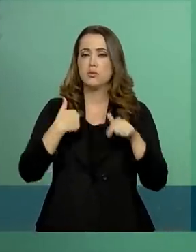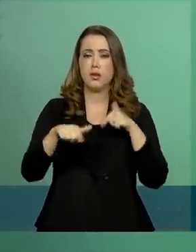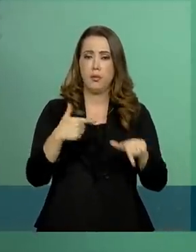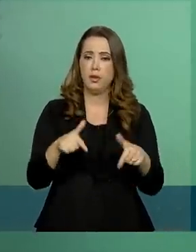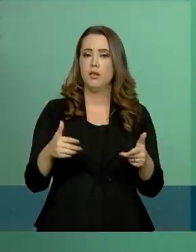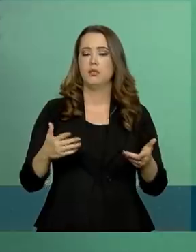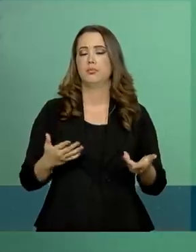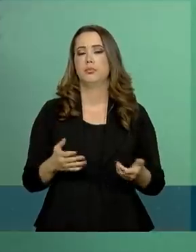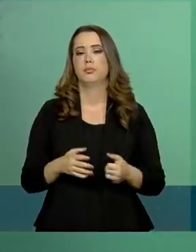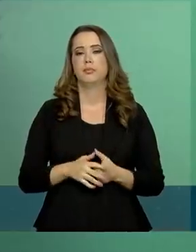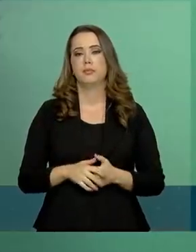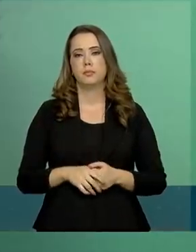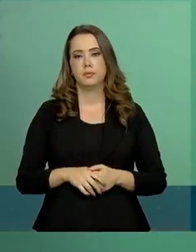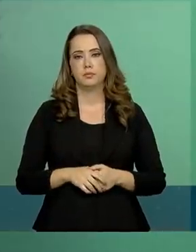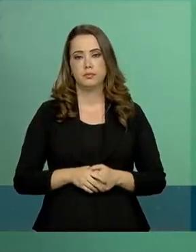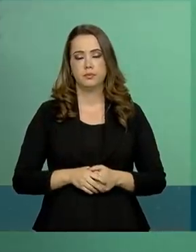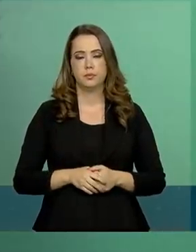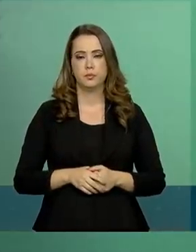ações.